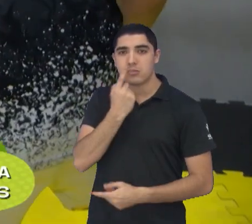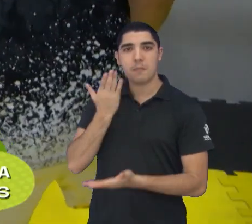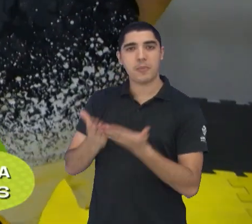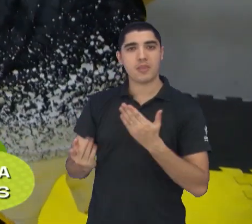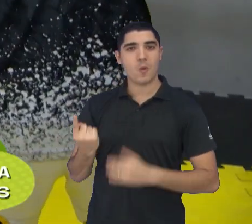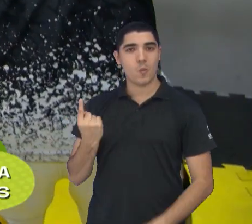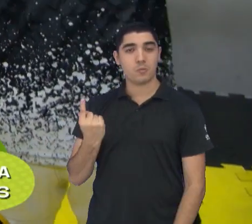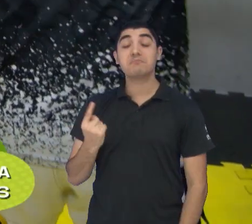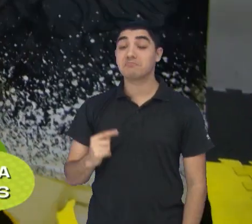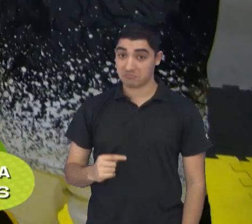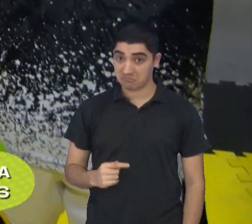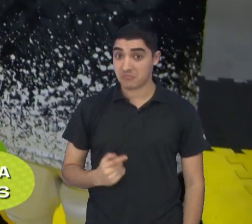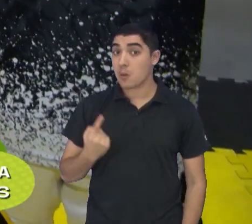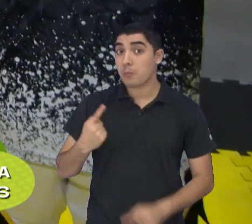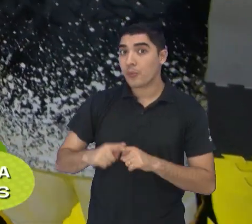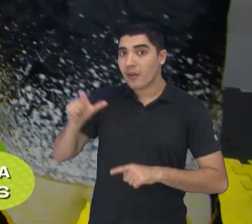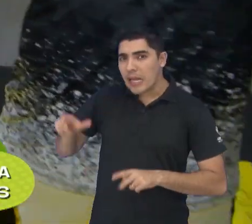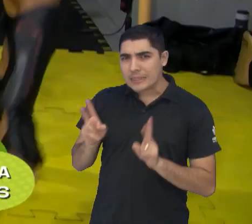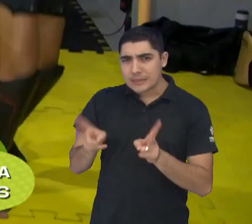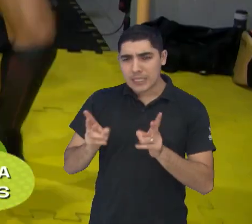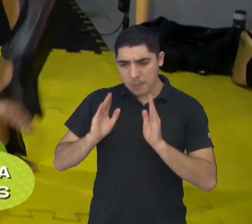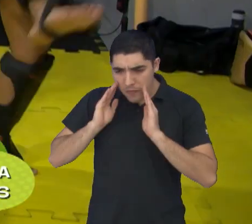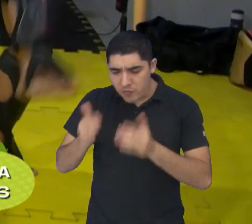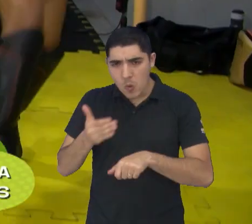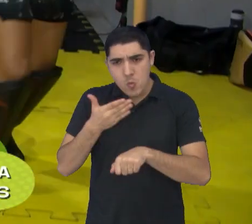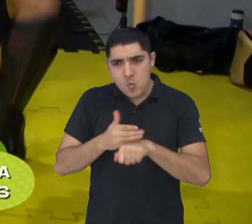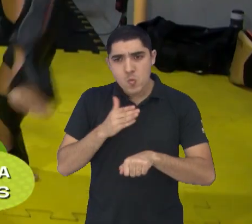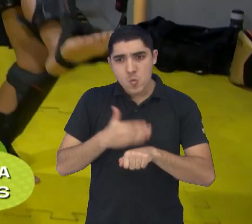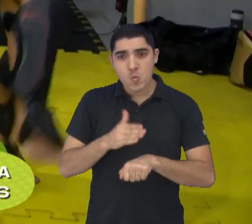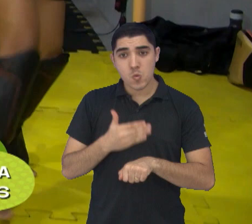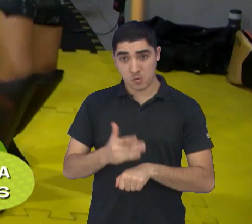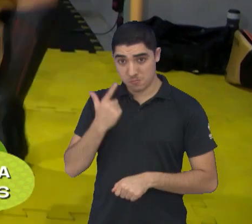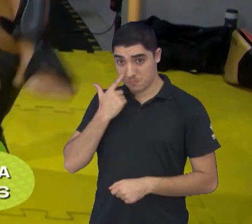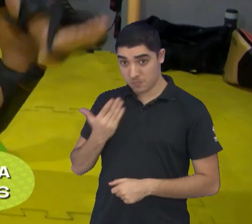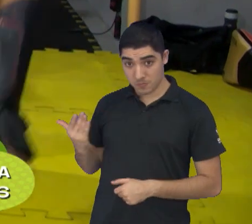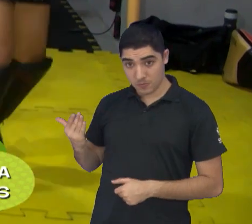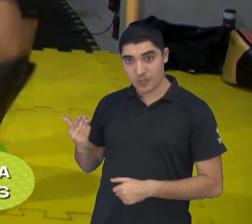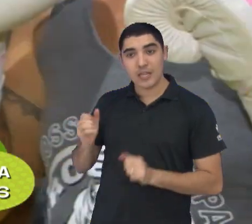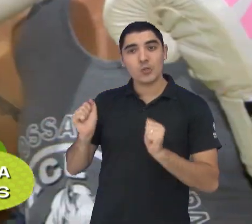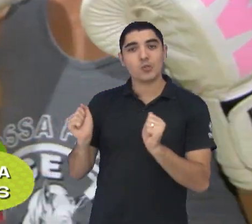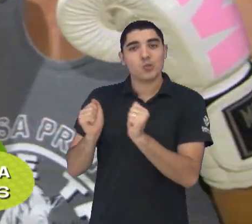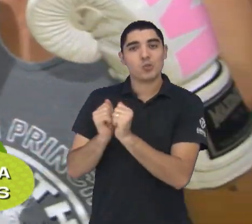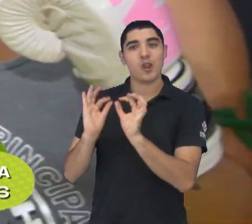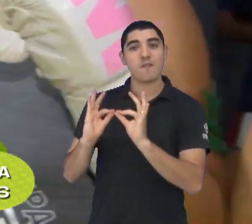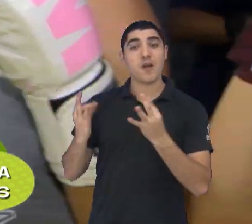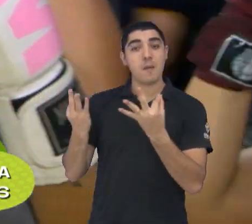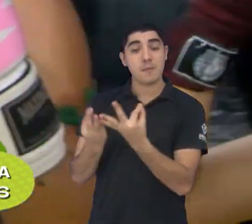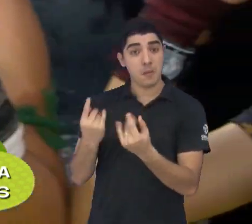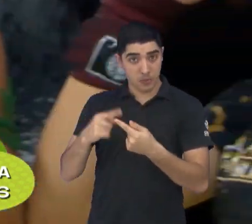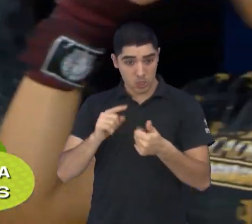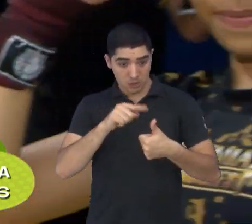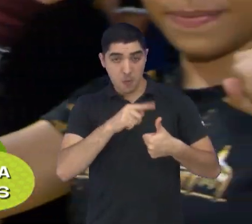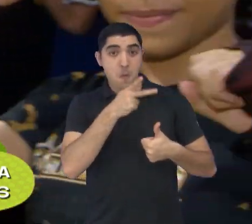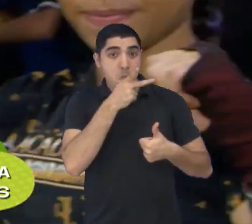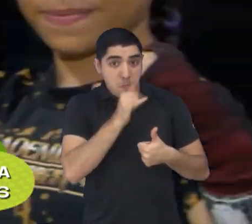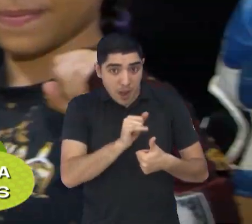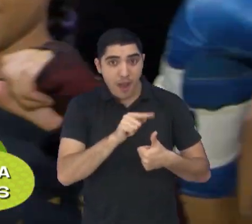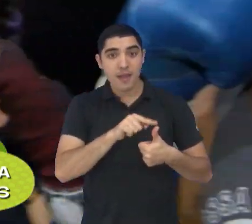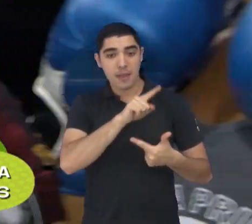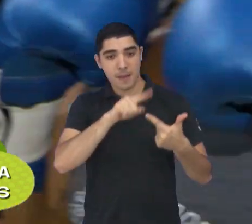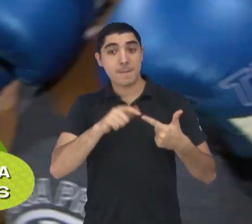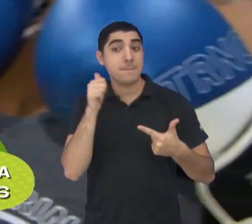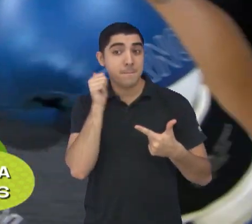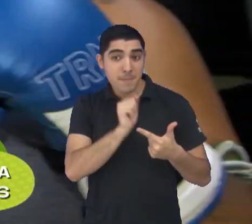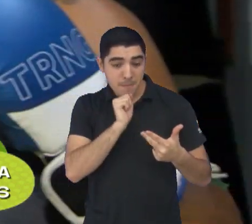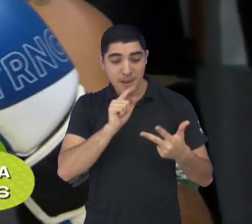Resultado de uma rotina dura de treinamentos. Treinamentos que acontecem em família, porque além do pai da Marcela, a mãe